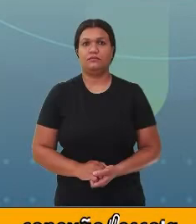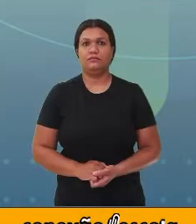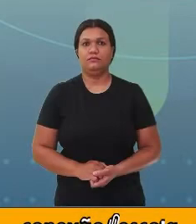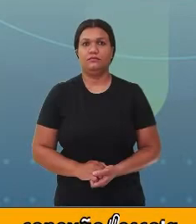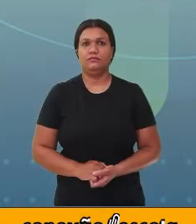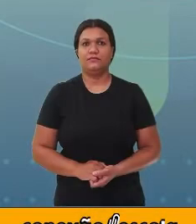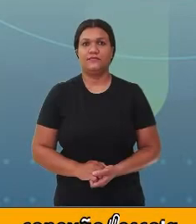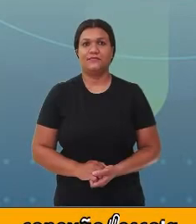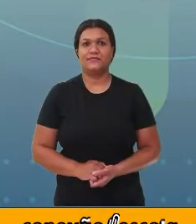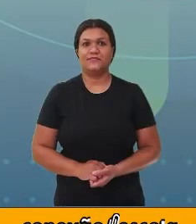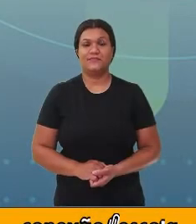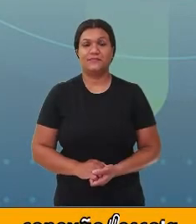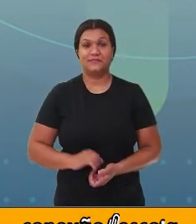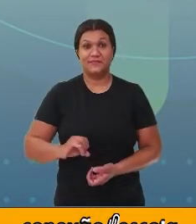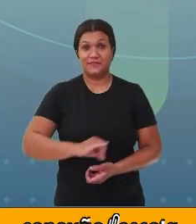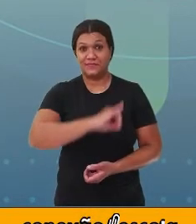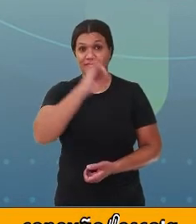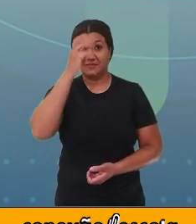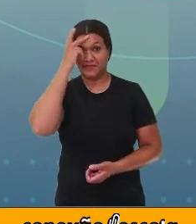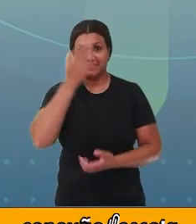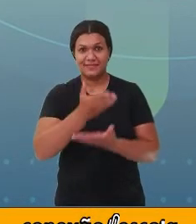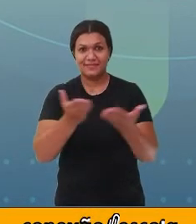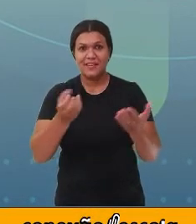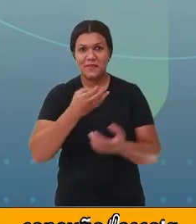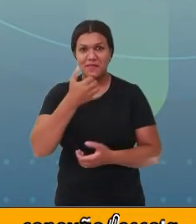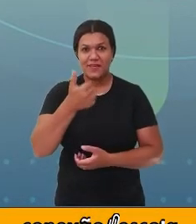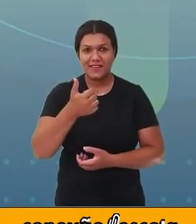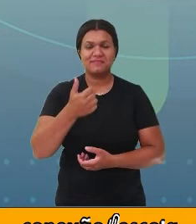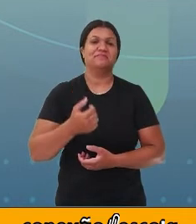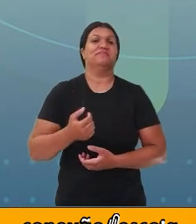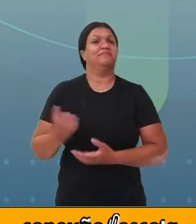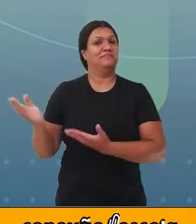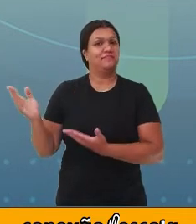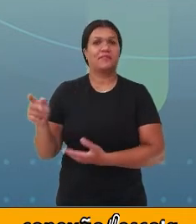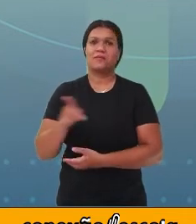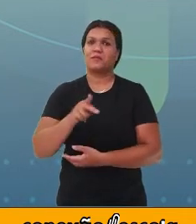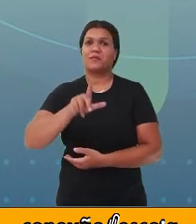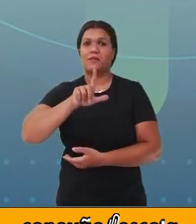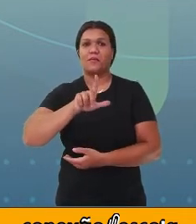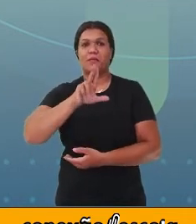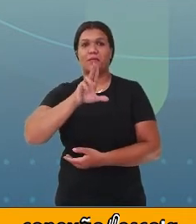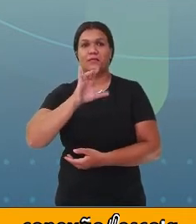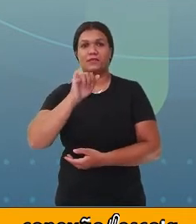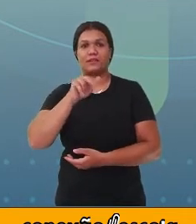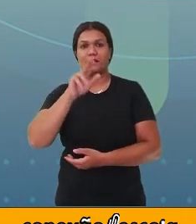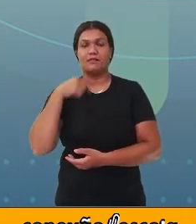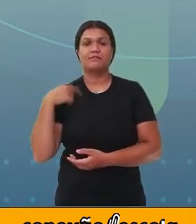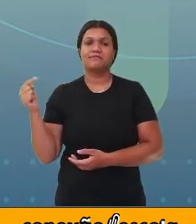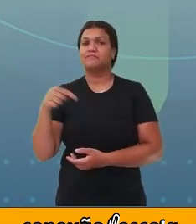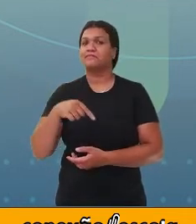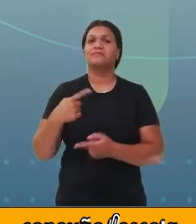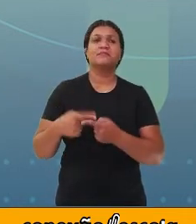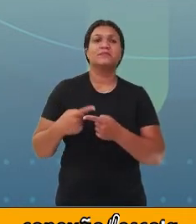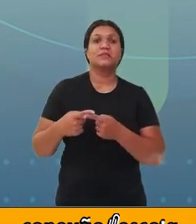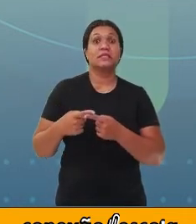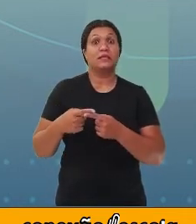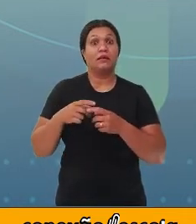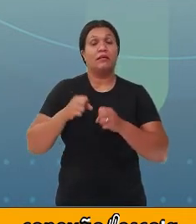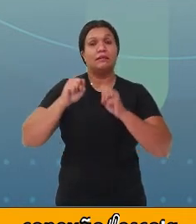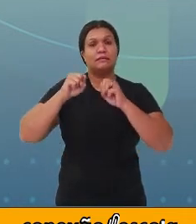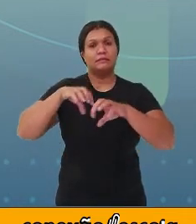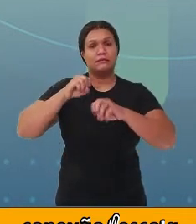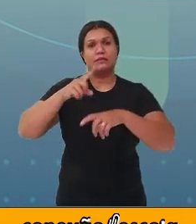E aí gente, tudo bem? Eu sou a professora Luciana, estou aqui para trabalhar o componente